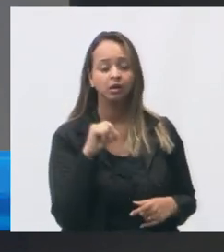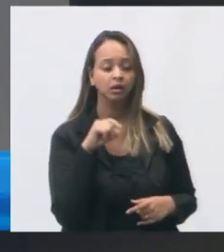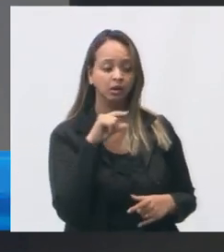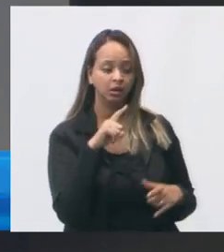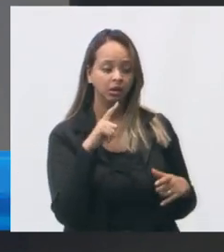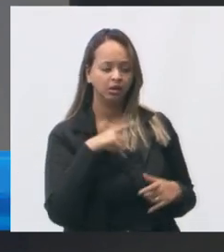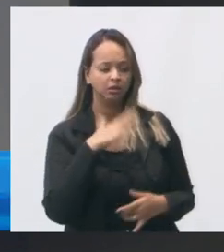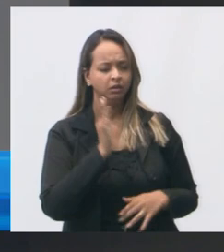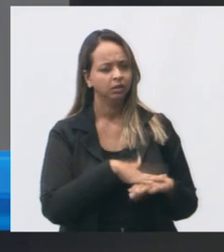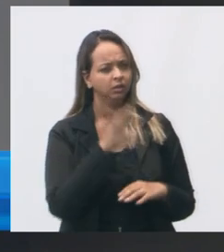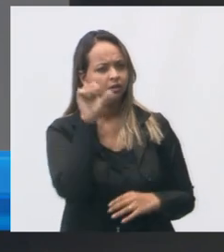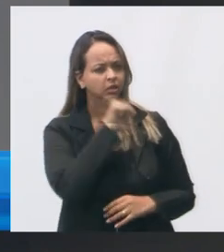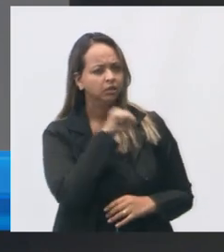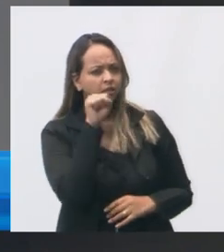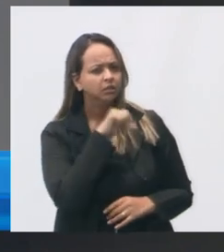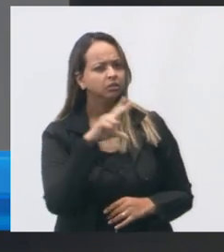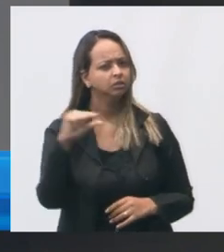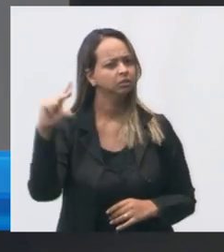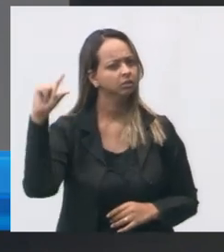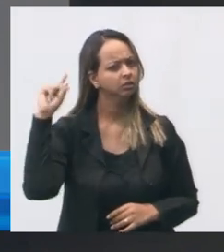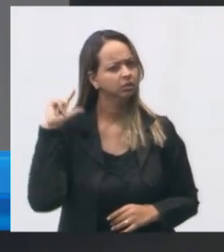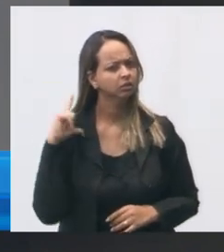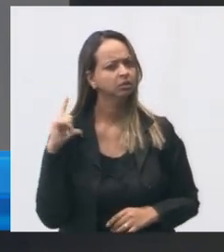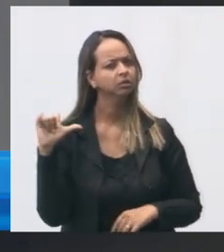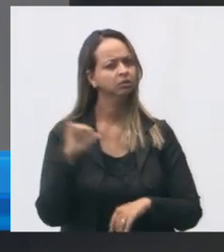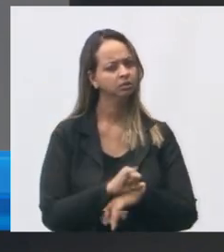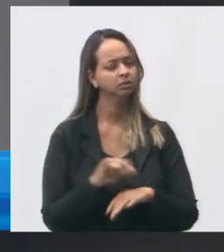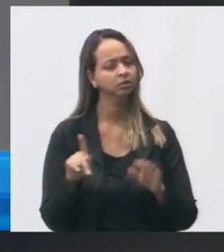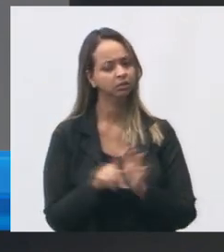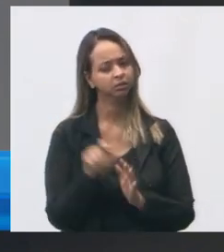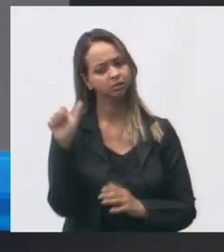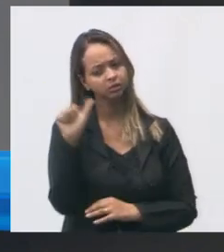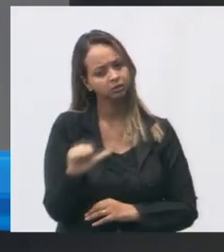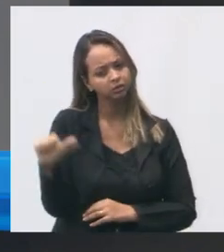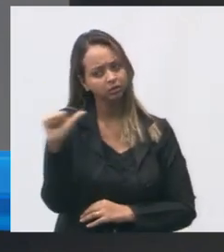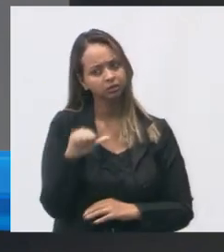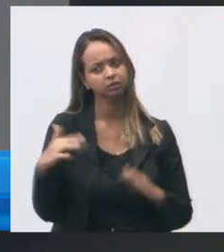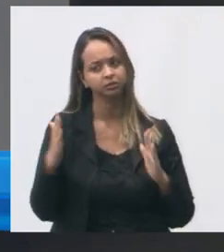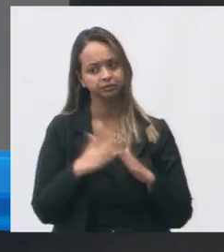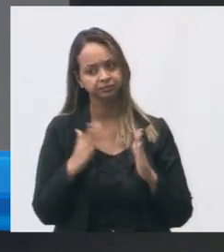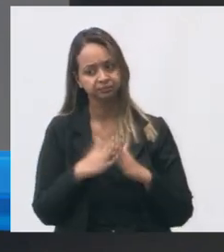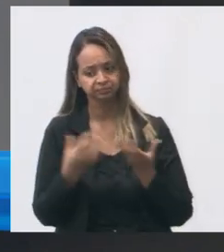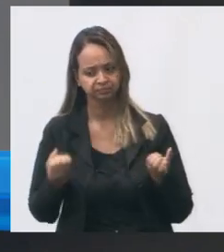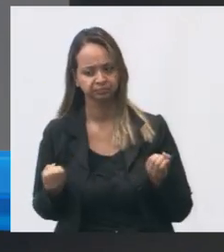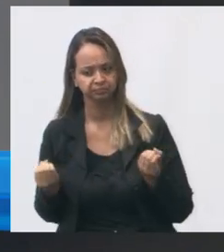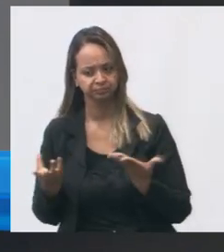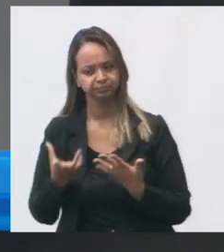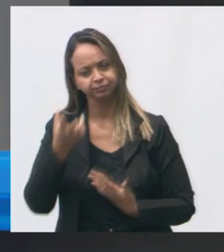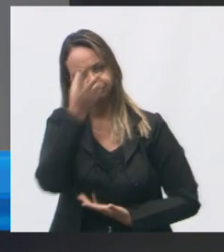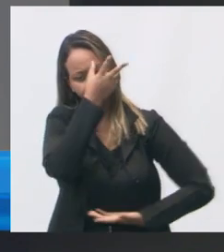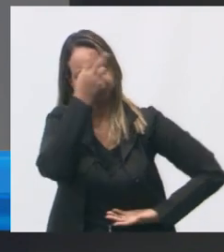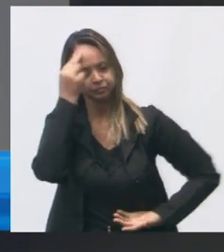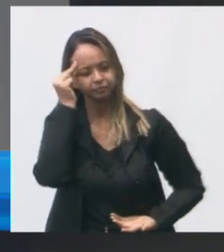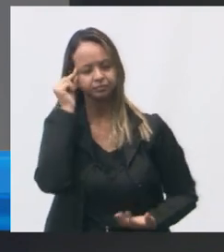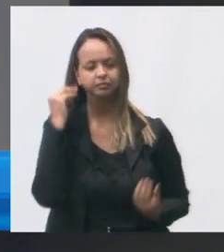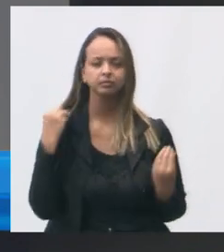muito antiga que era a sede da associação de moradores foi doada para a prefeitura para poder